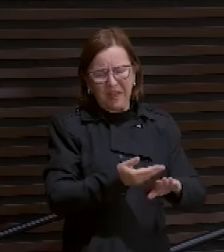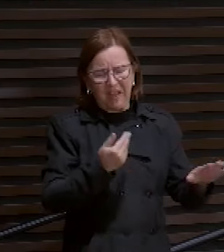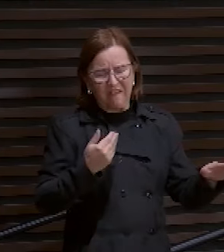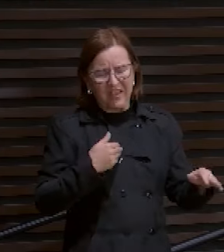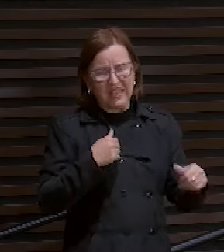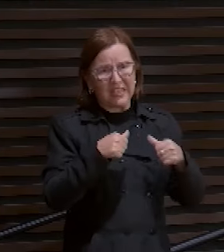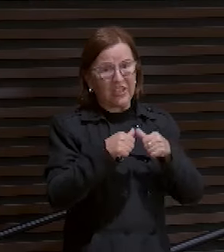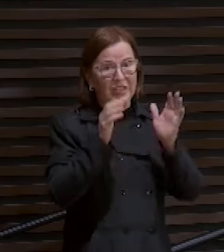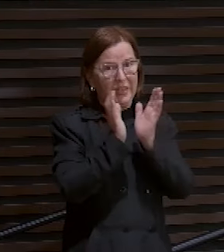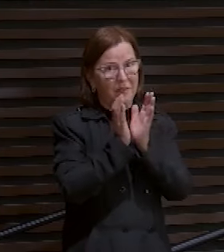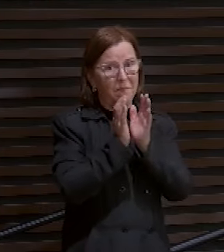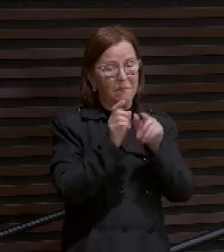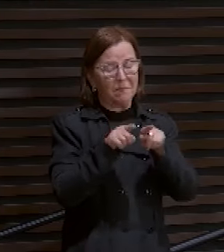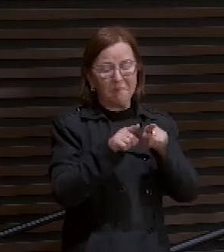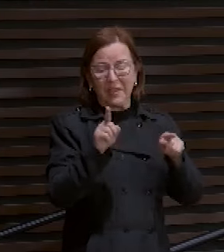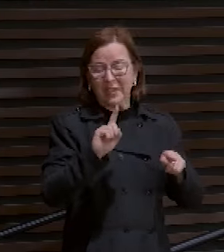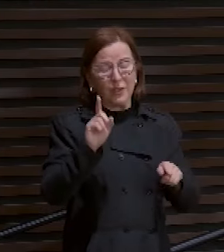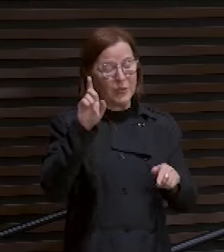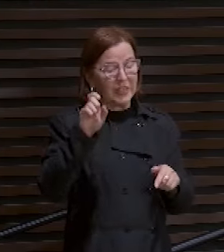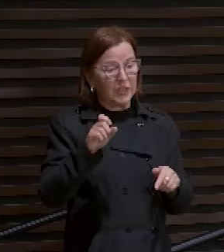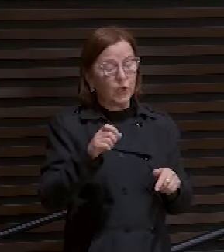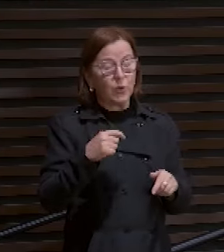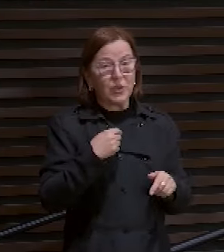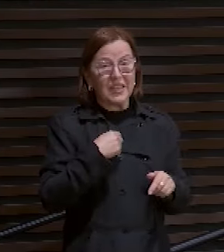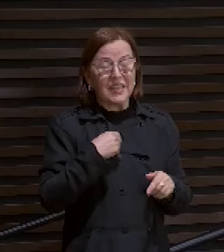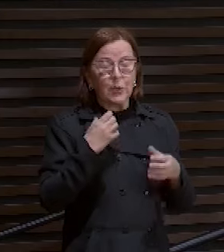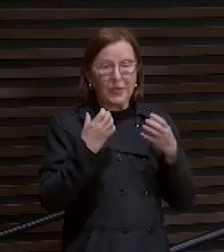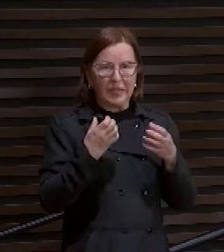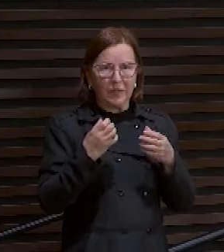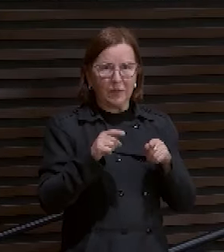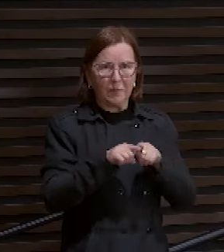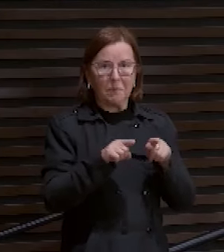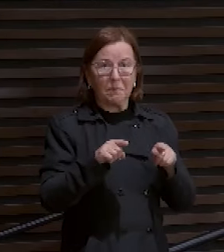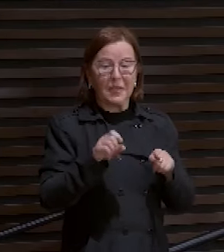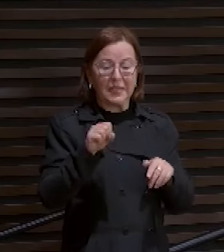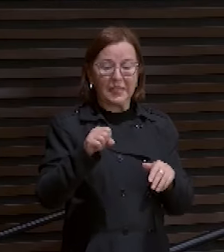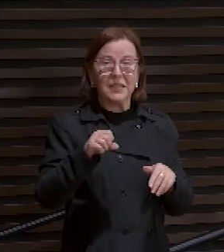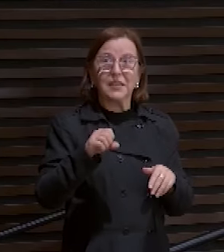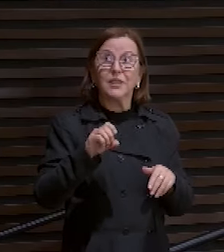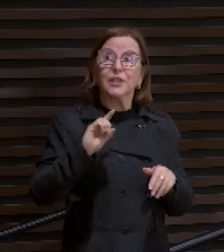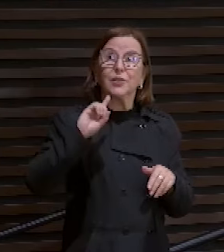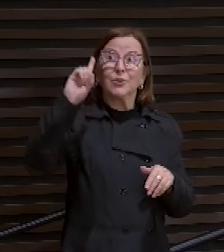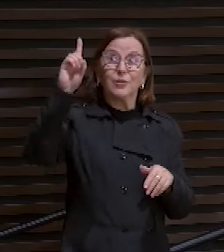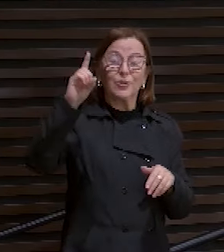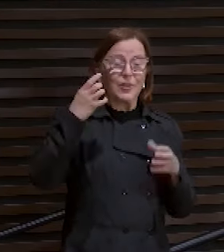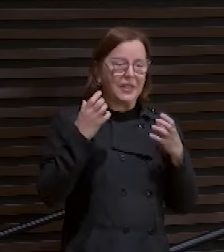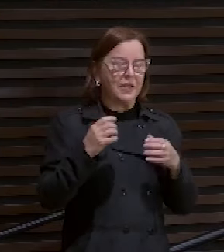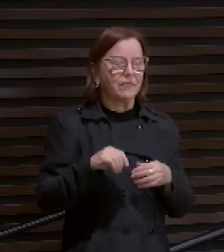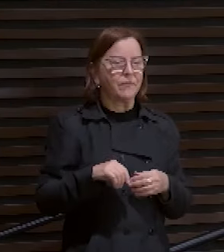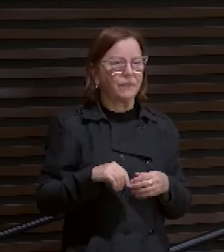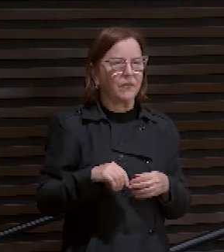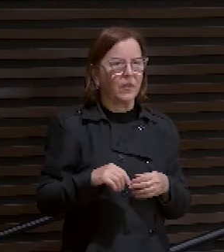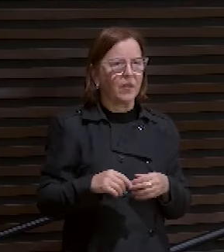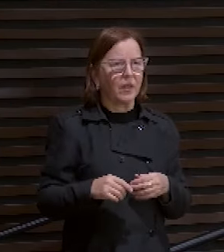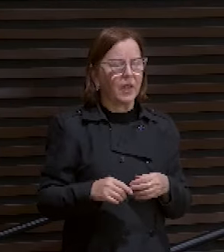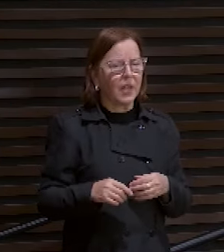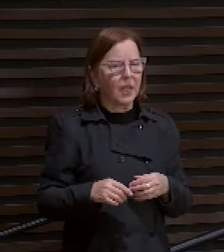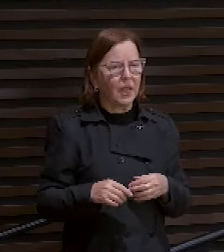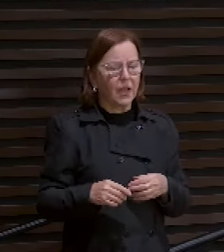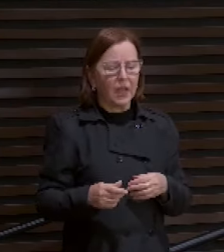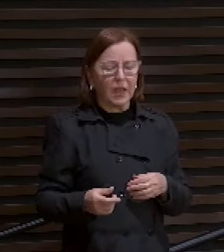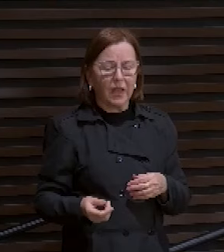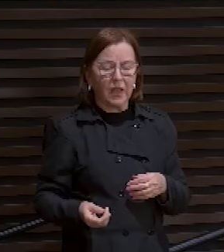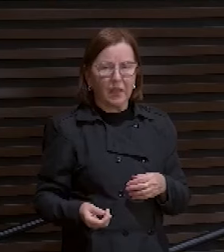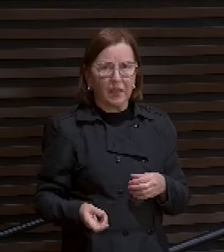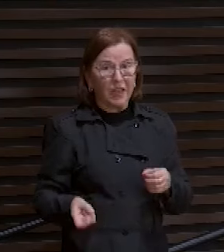queres. E voltando para os discípulos, achou-os dormindo. E disse a Pedro. Então, nem uma hora